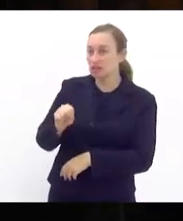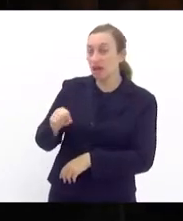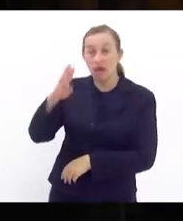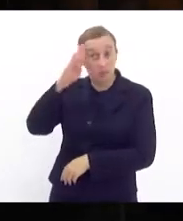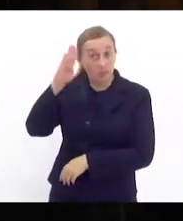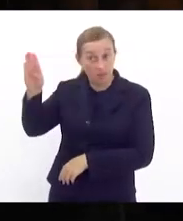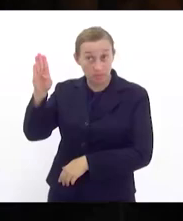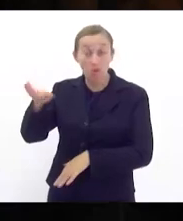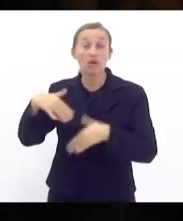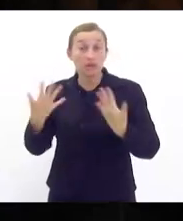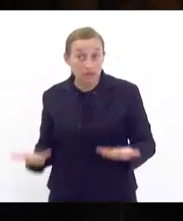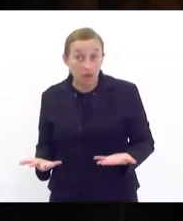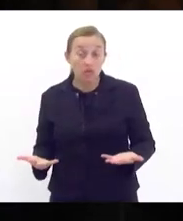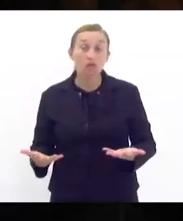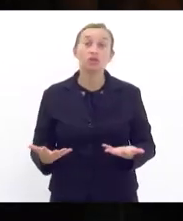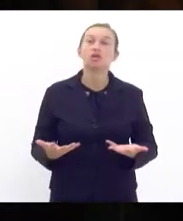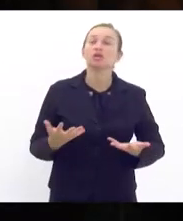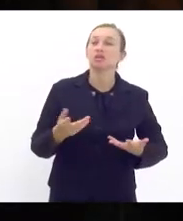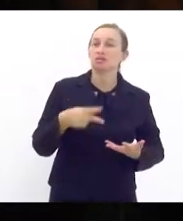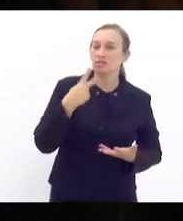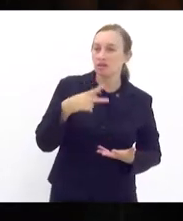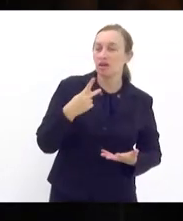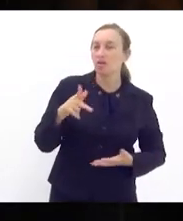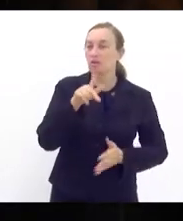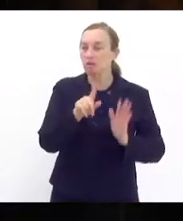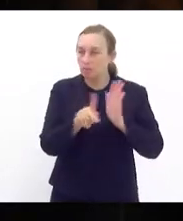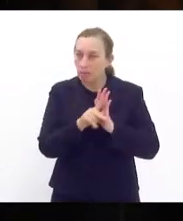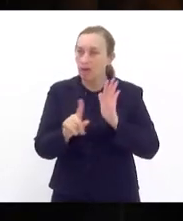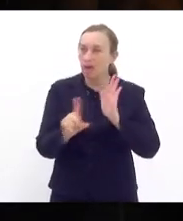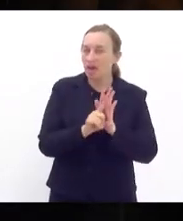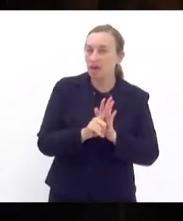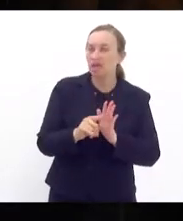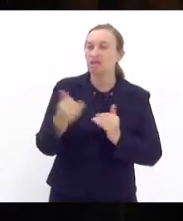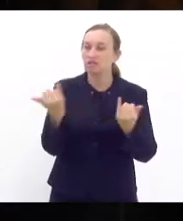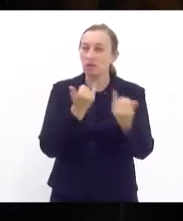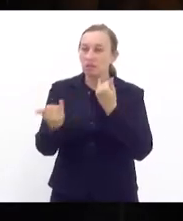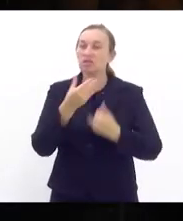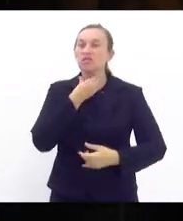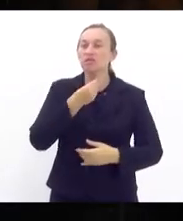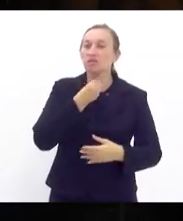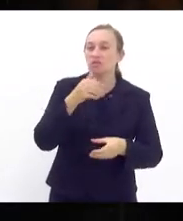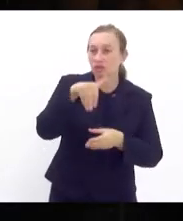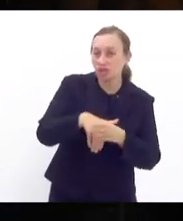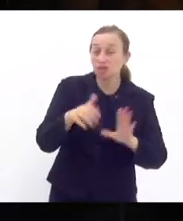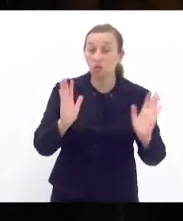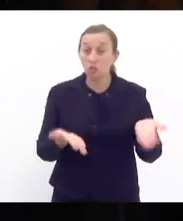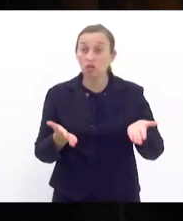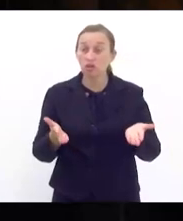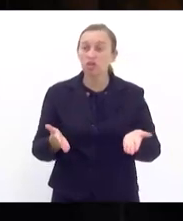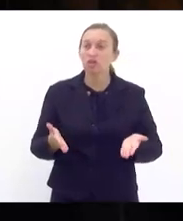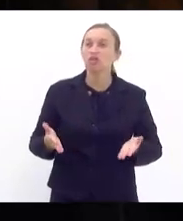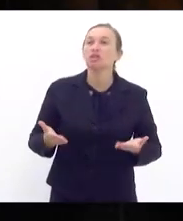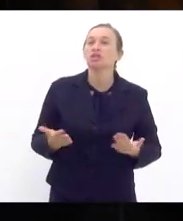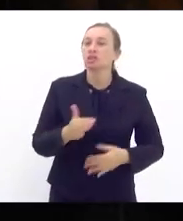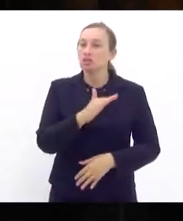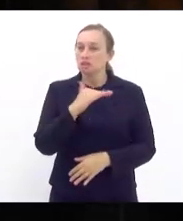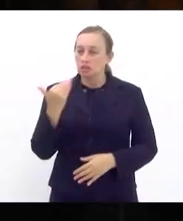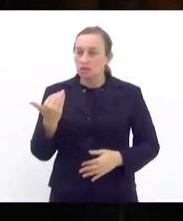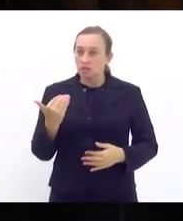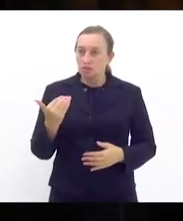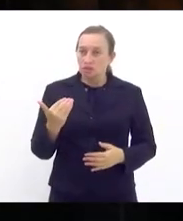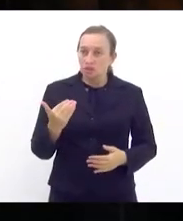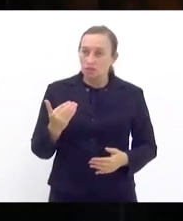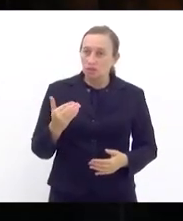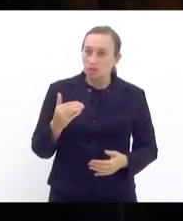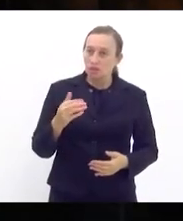é fundamental então é disso que se trata o PL das fake news que vai ser votado hoje diante dos ataques da campanha